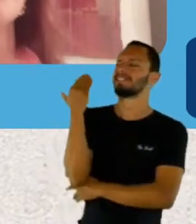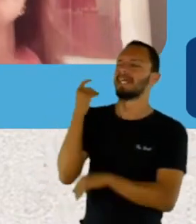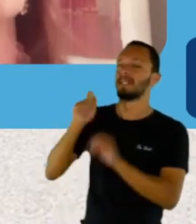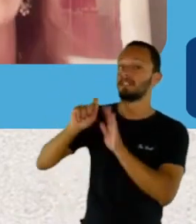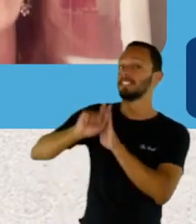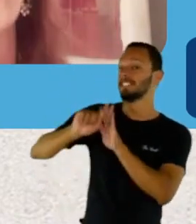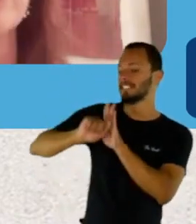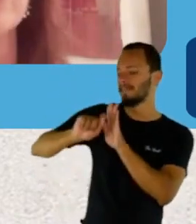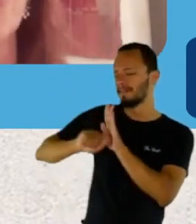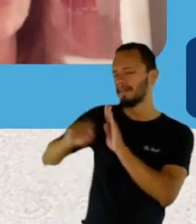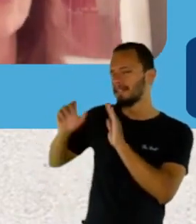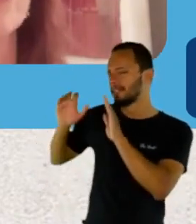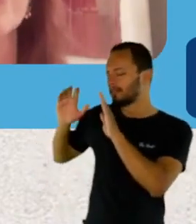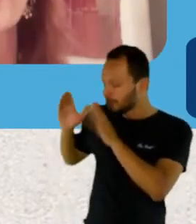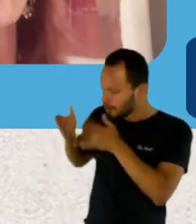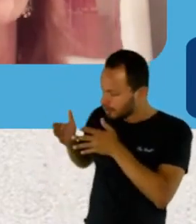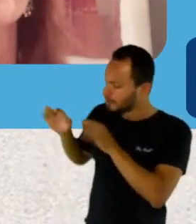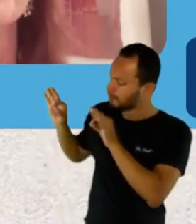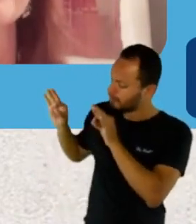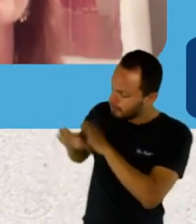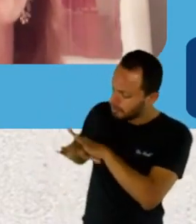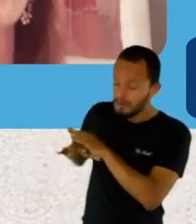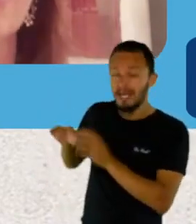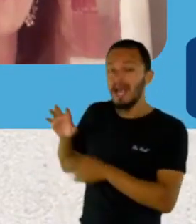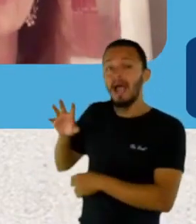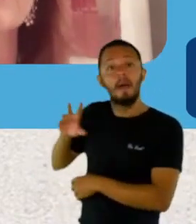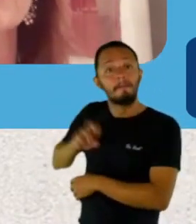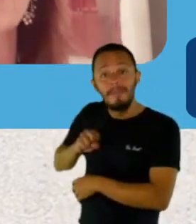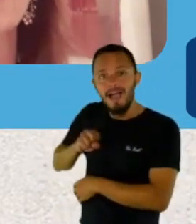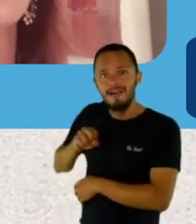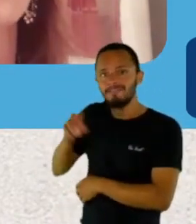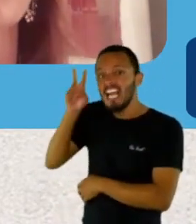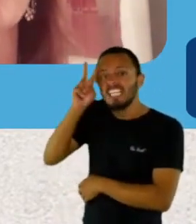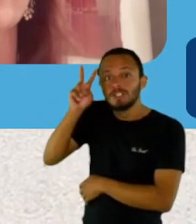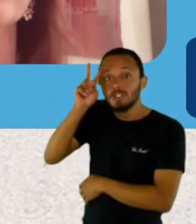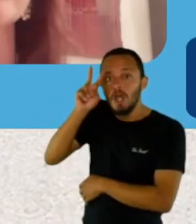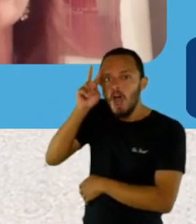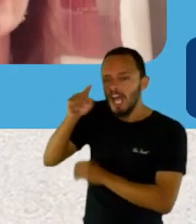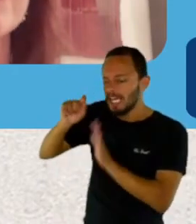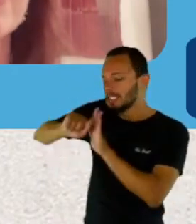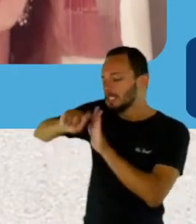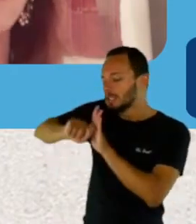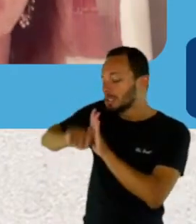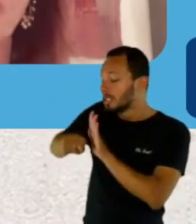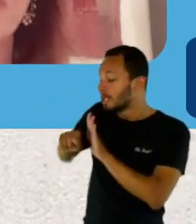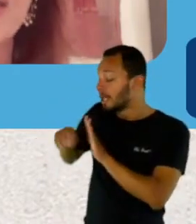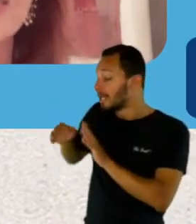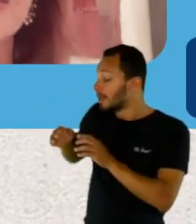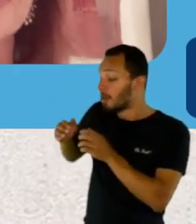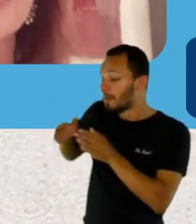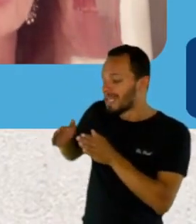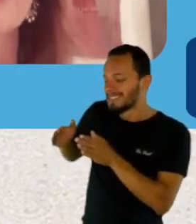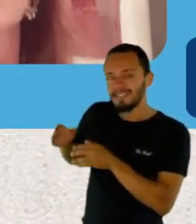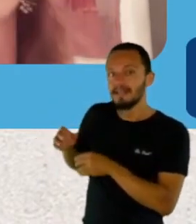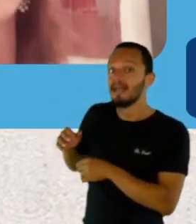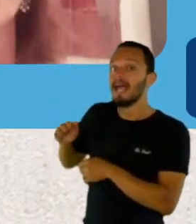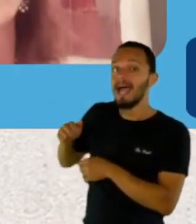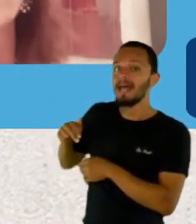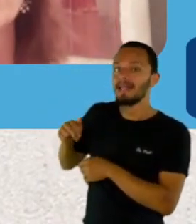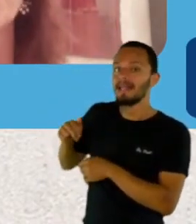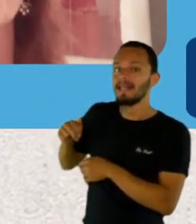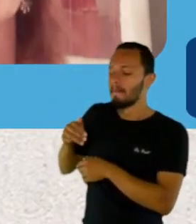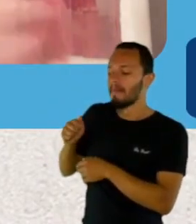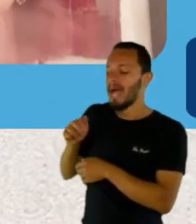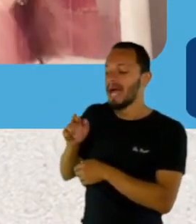eu tinha feito, e eu adorava esse conto, eu sempre quis explorar mais esse conto, eu vou partir daí, que foi o Ana Maria. É um